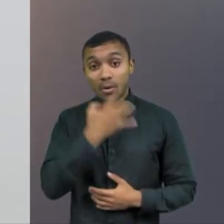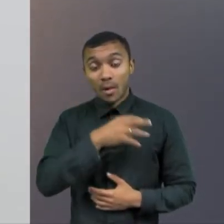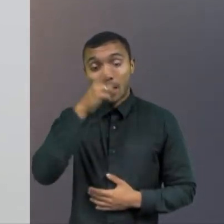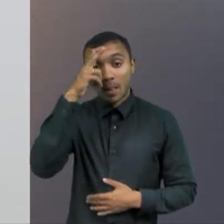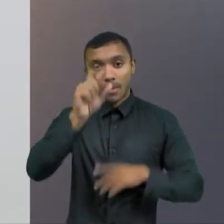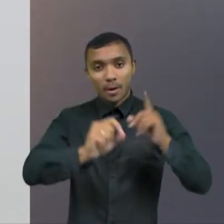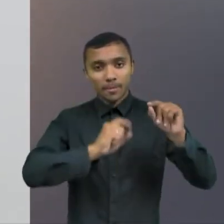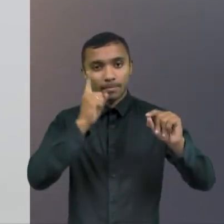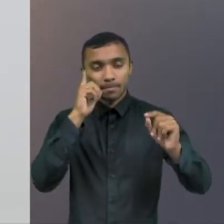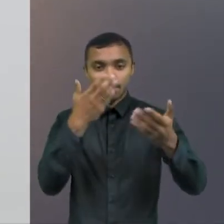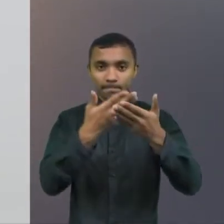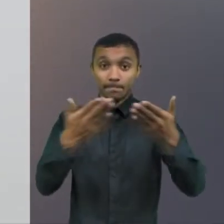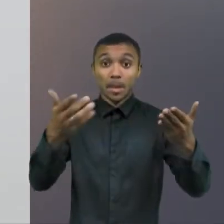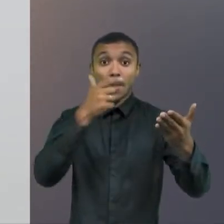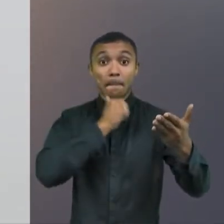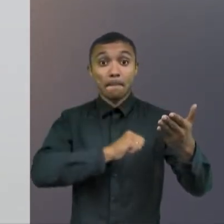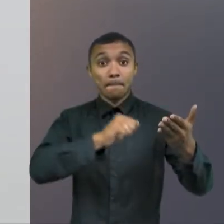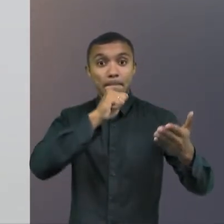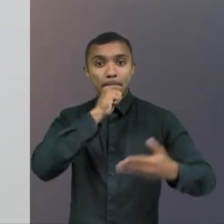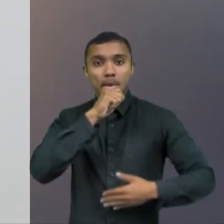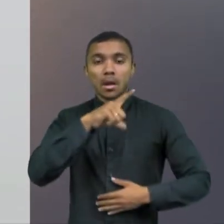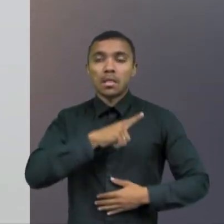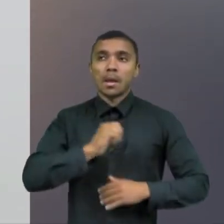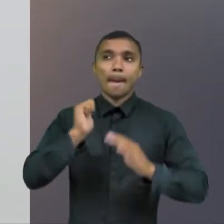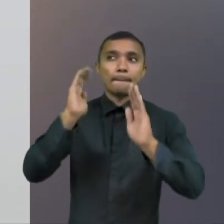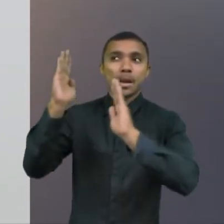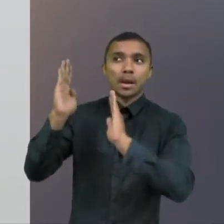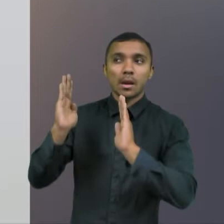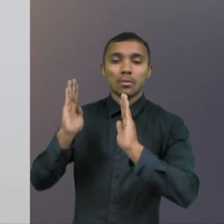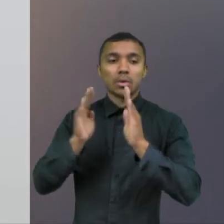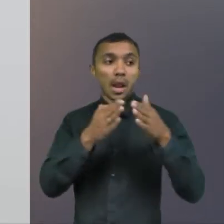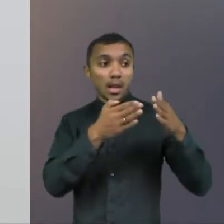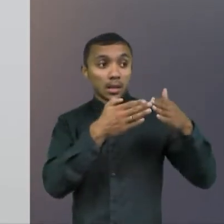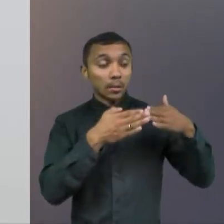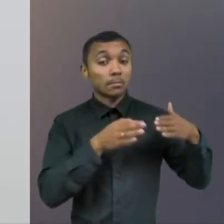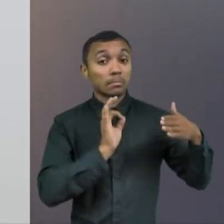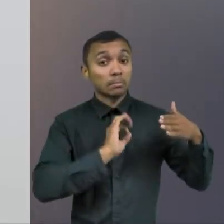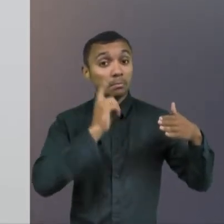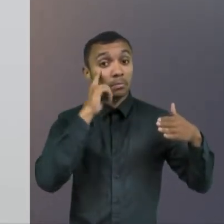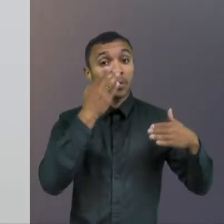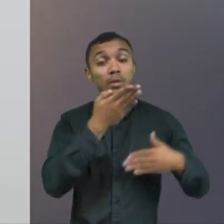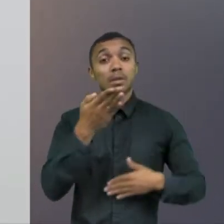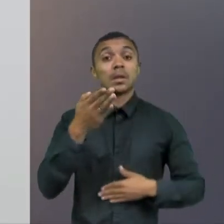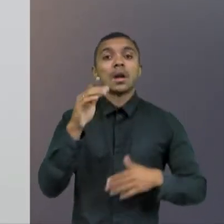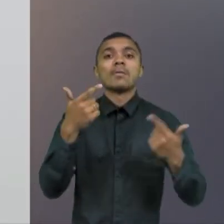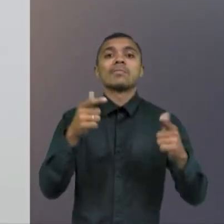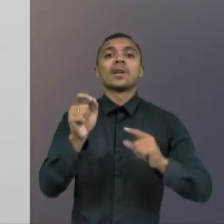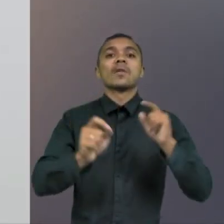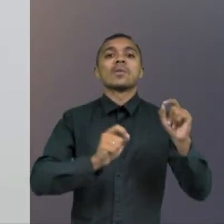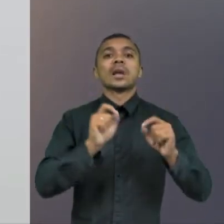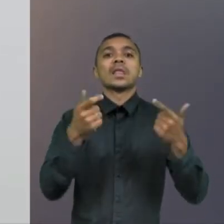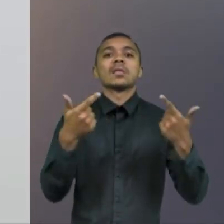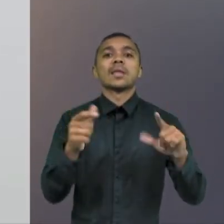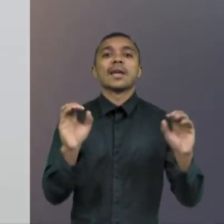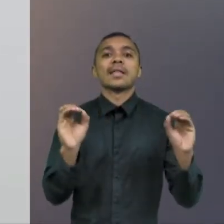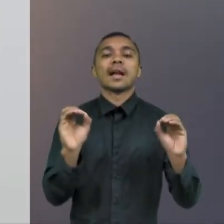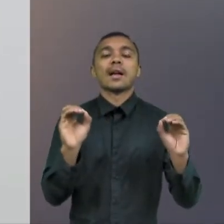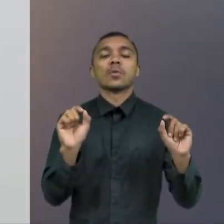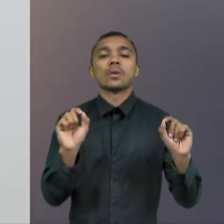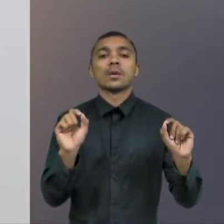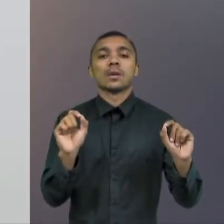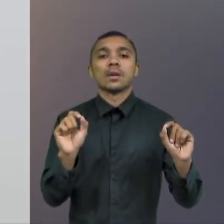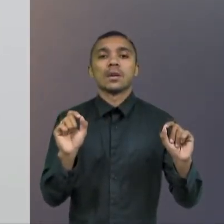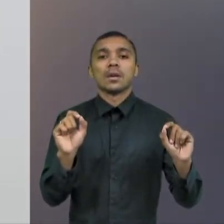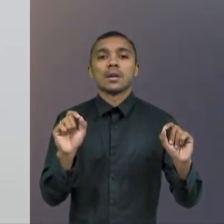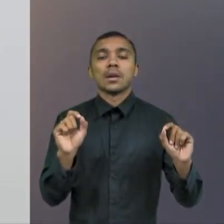pais que estejam durante esse período de licença, eles não têm nenhum desconto, não é